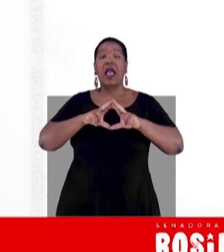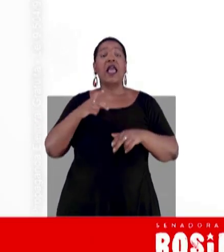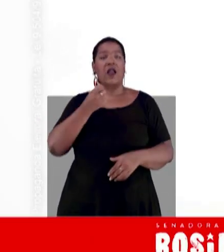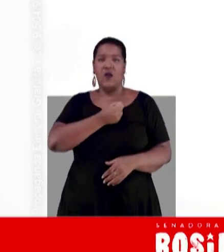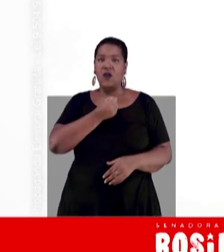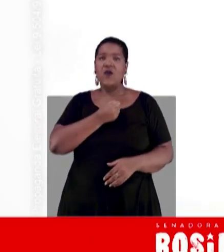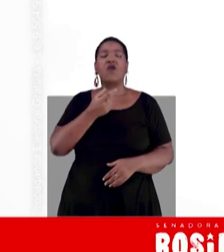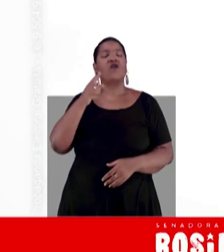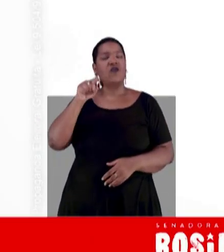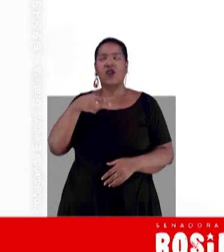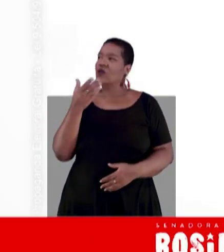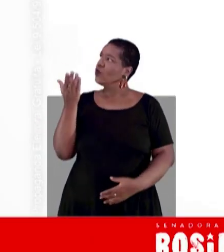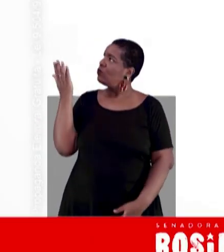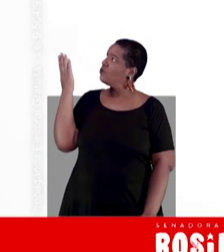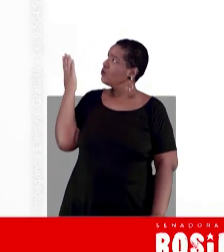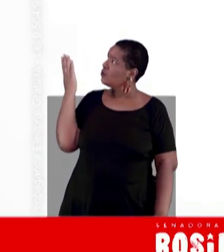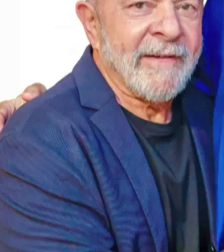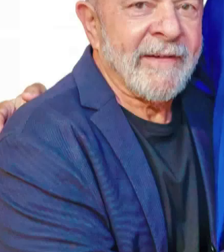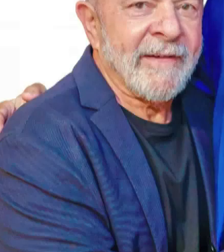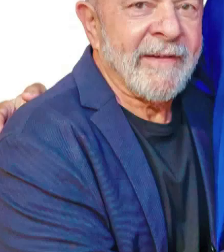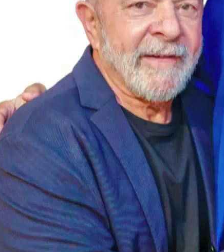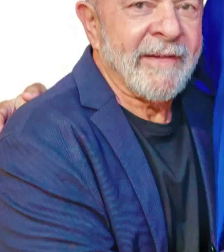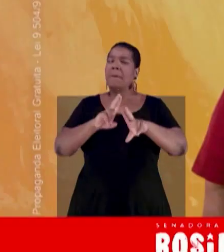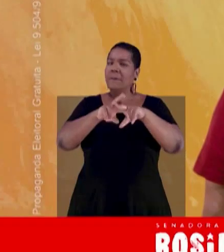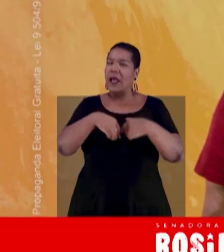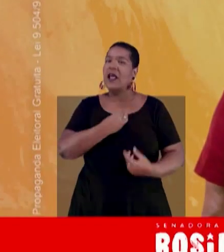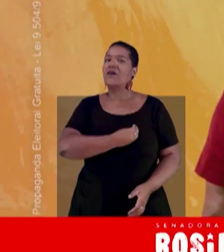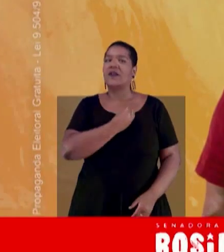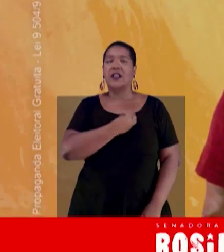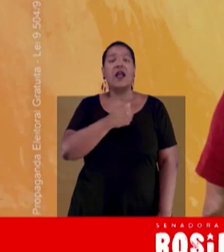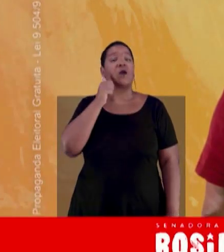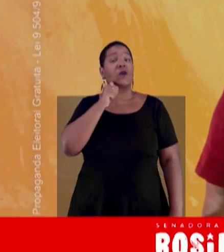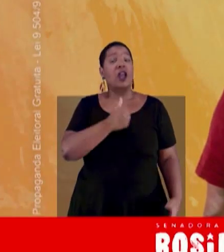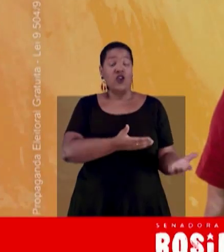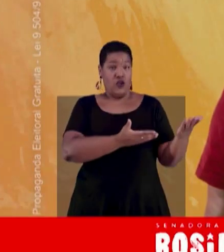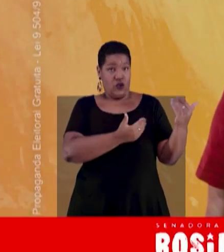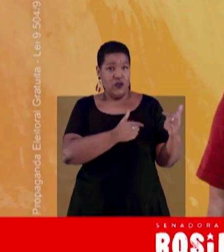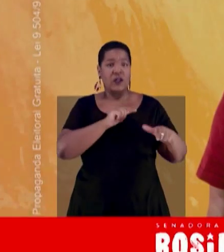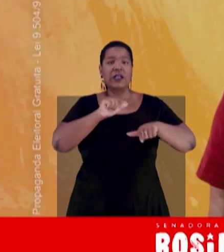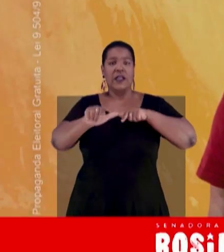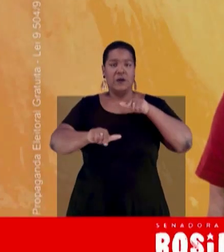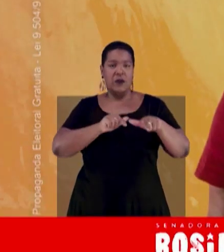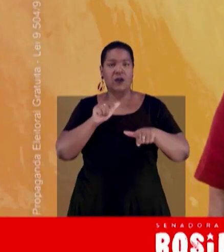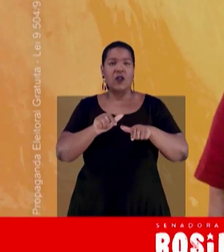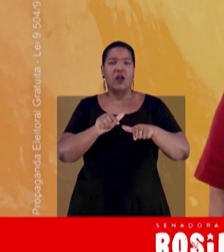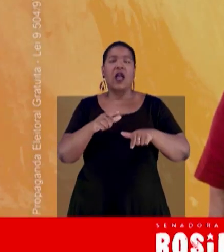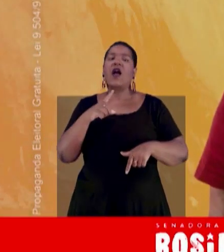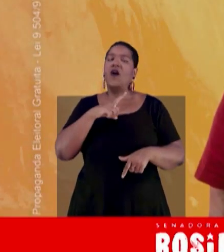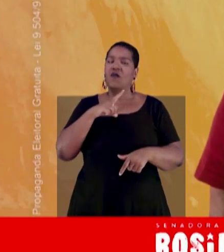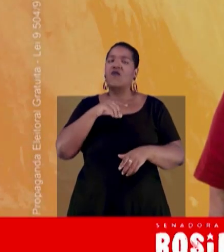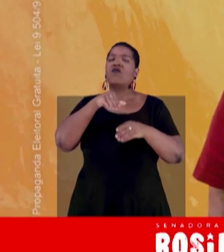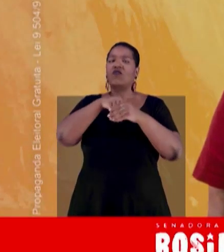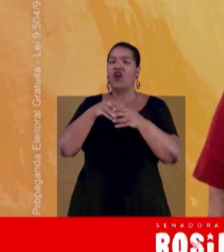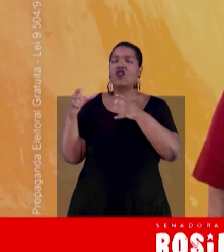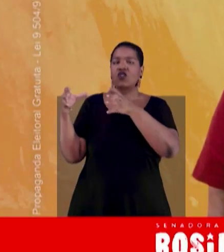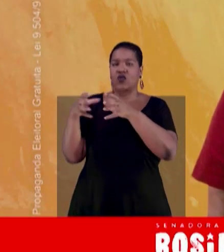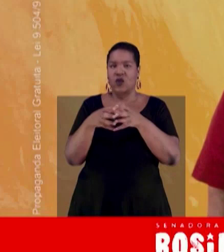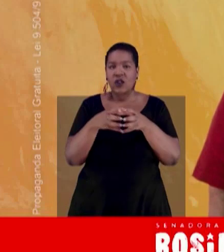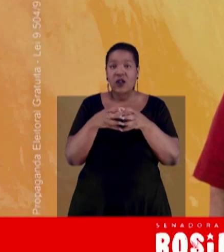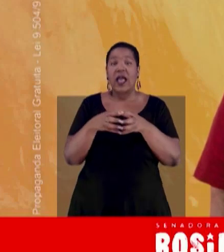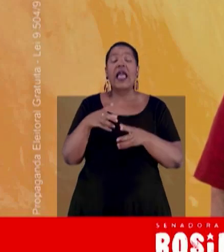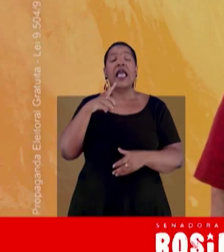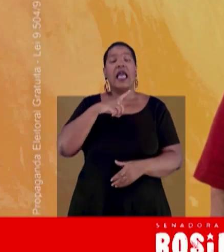Arlete Sampaio e voto 13-13-1. Pela vida das mulheres, juventude e trabalhadores. Vote